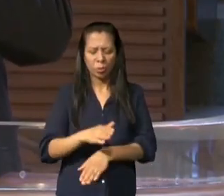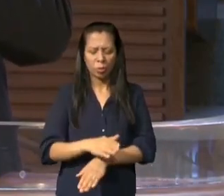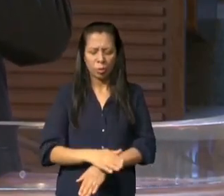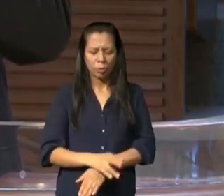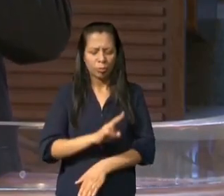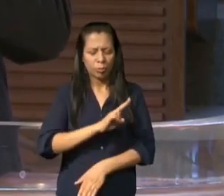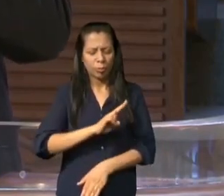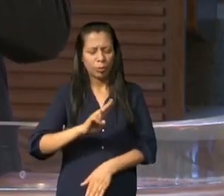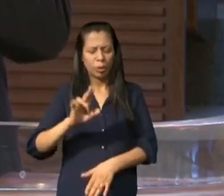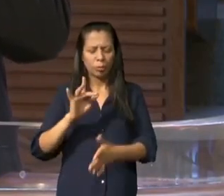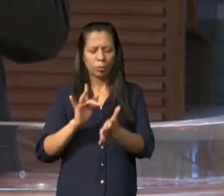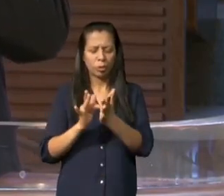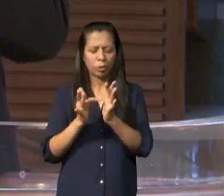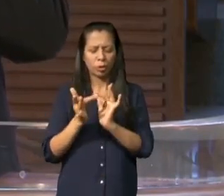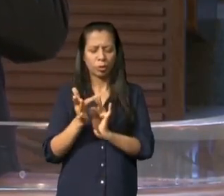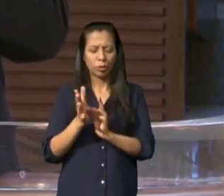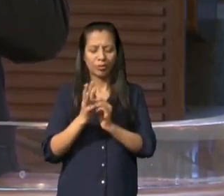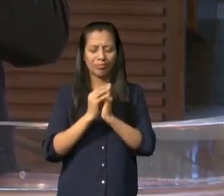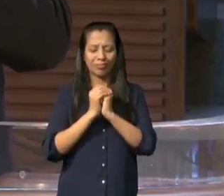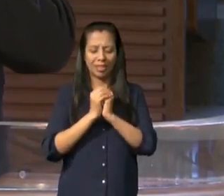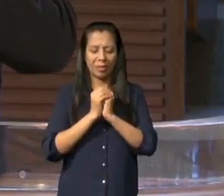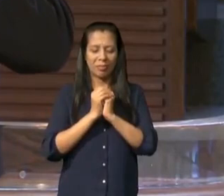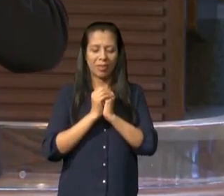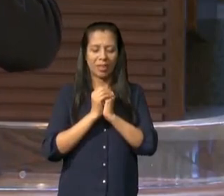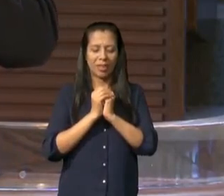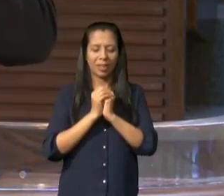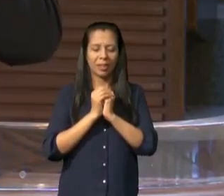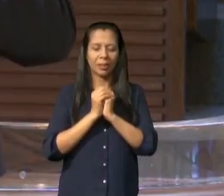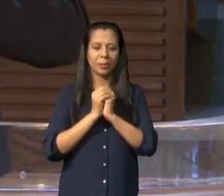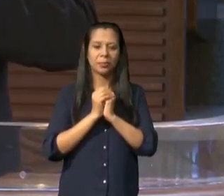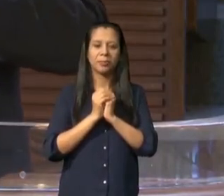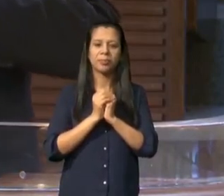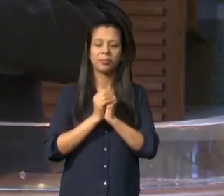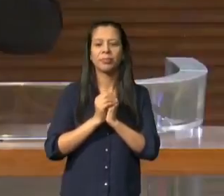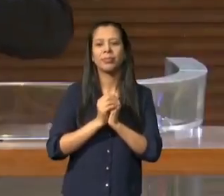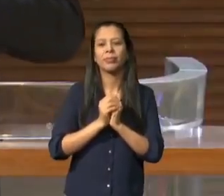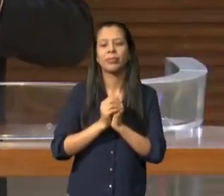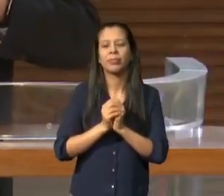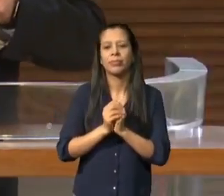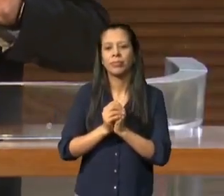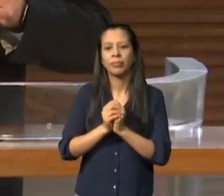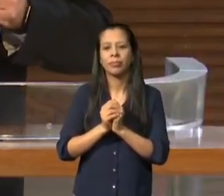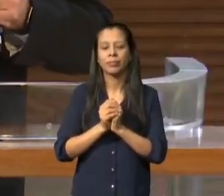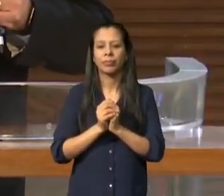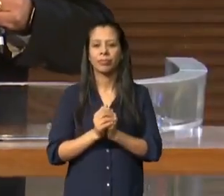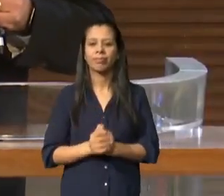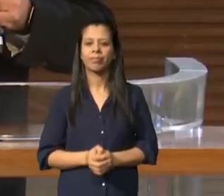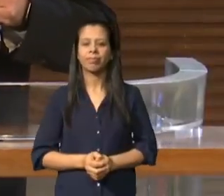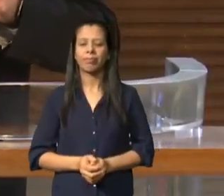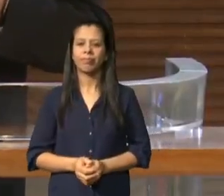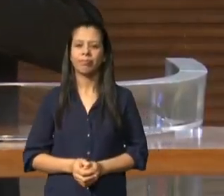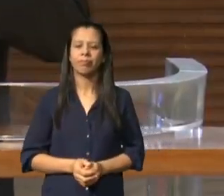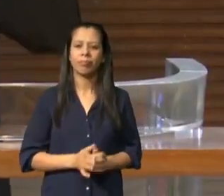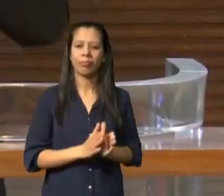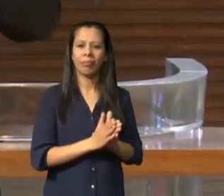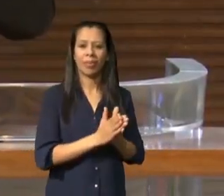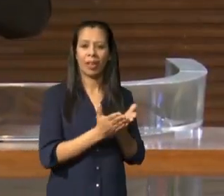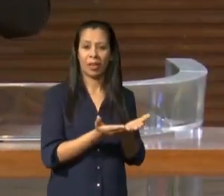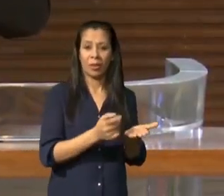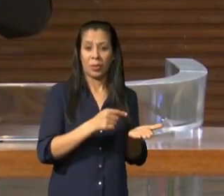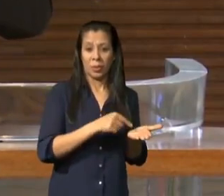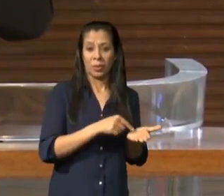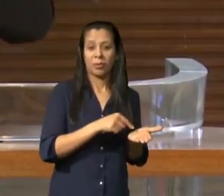no nome de Jesus, amém abra sua bíblia na primeira carta de